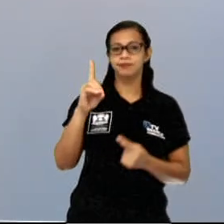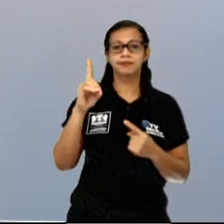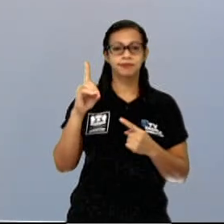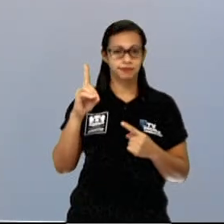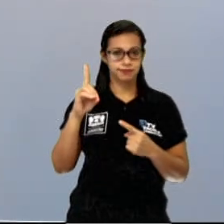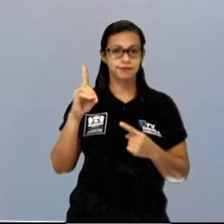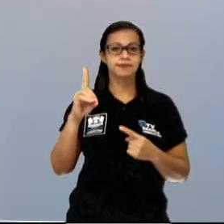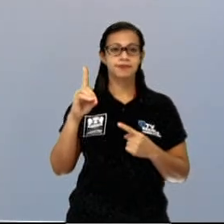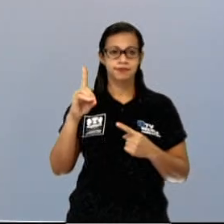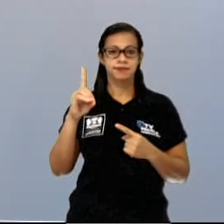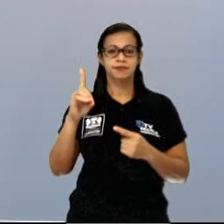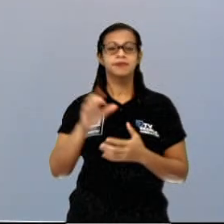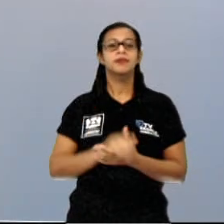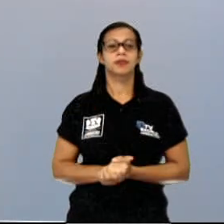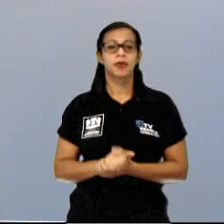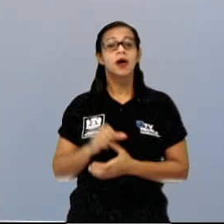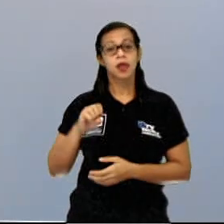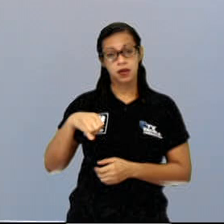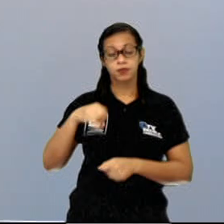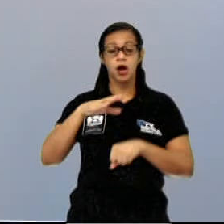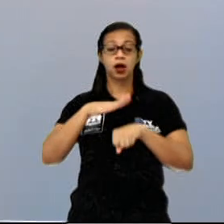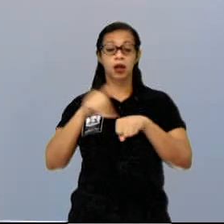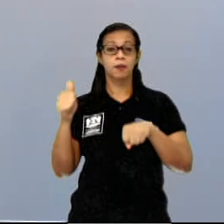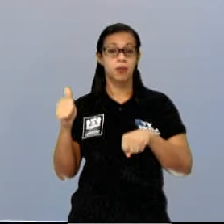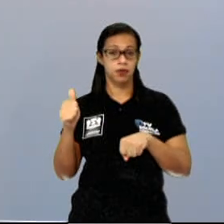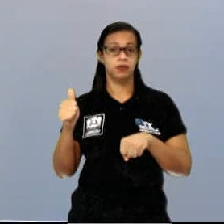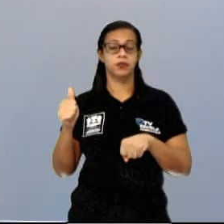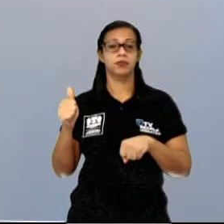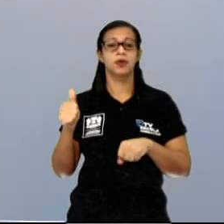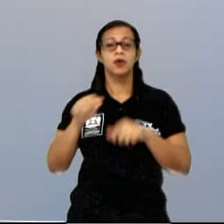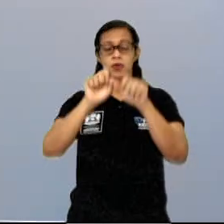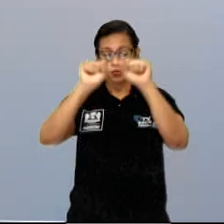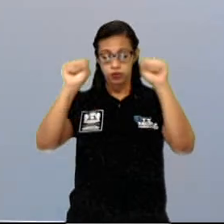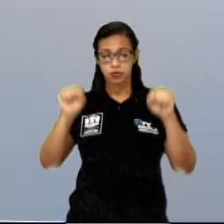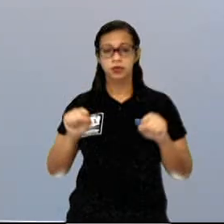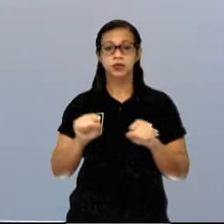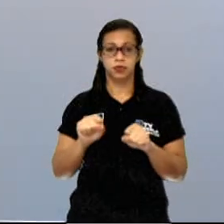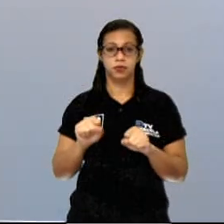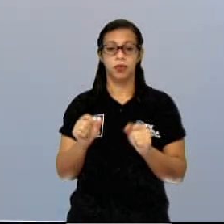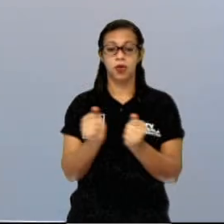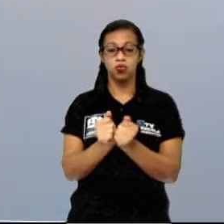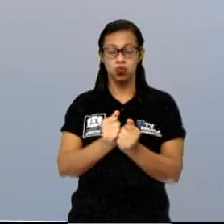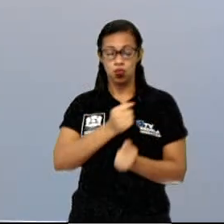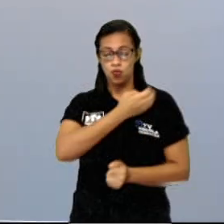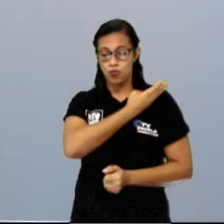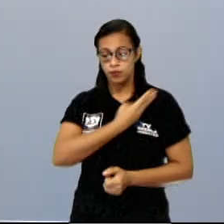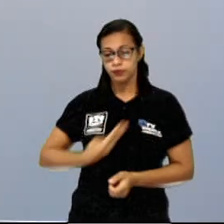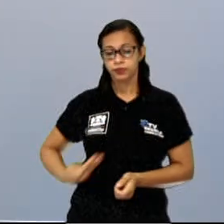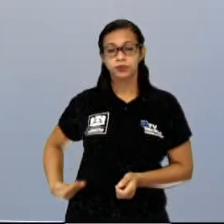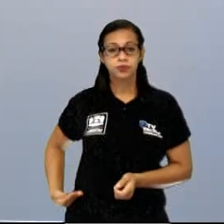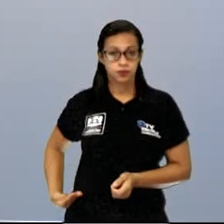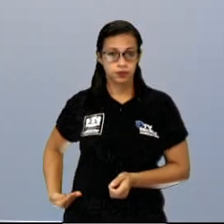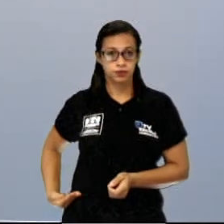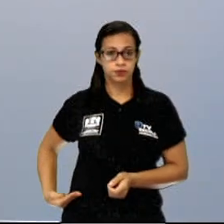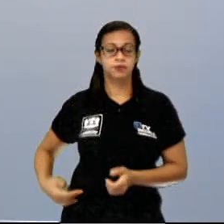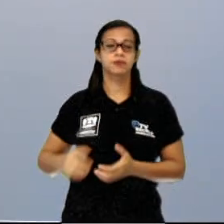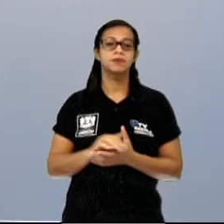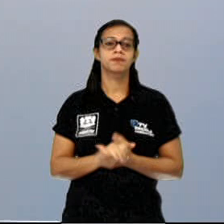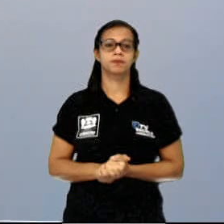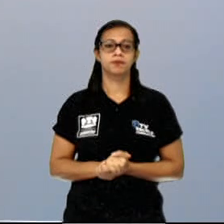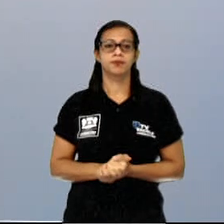chamava, assim, o sistema de apoio entre o presidente da República e os governadores de política dos governadores.